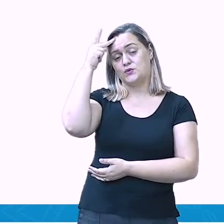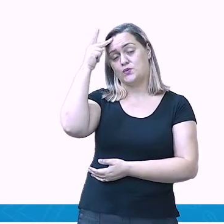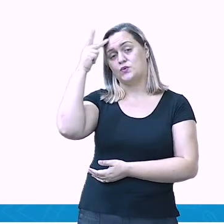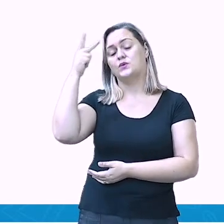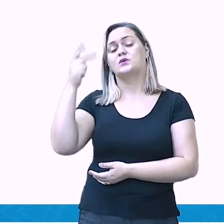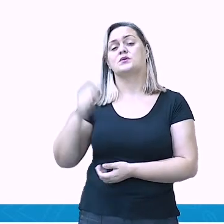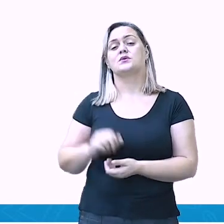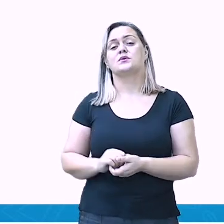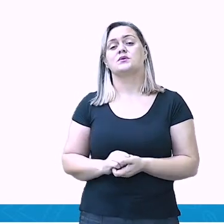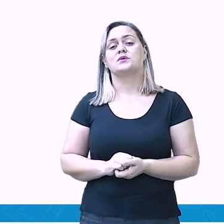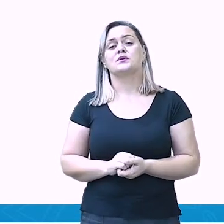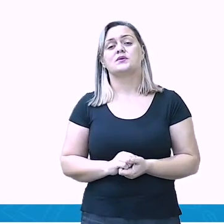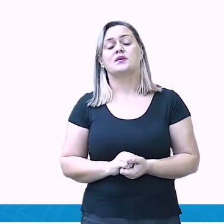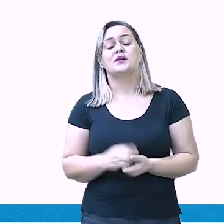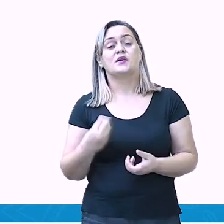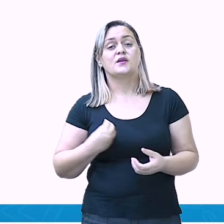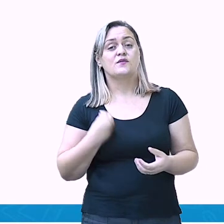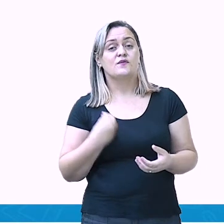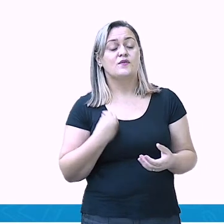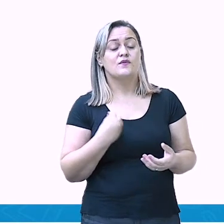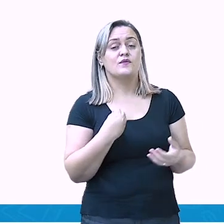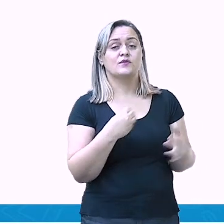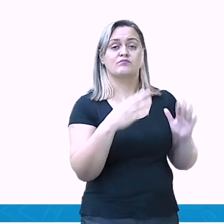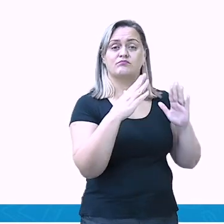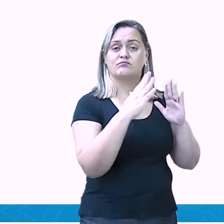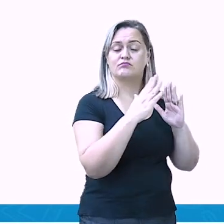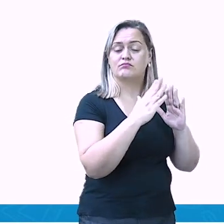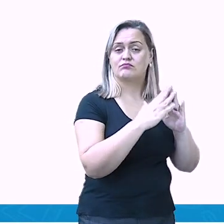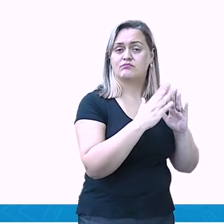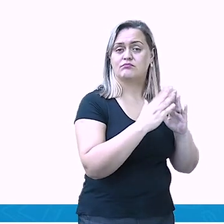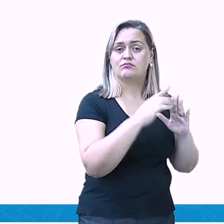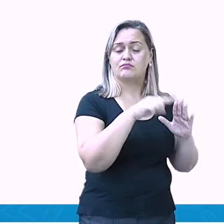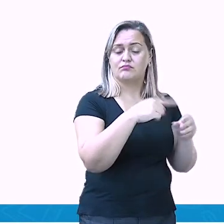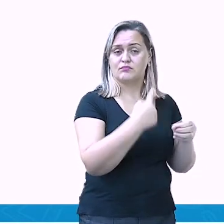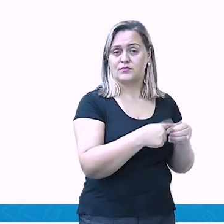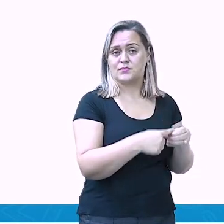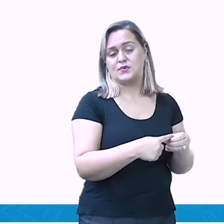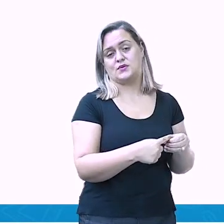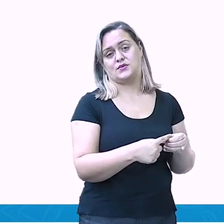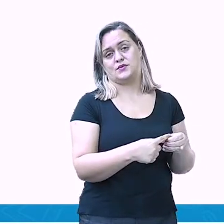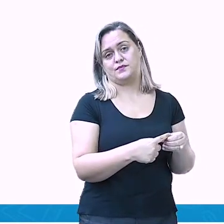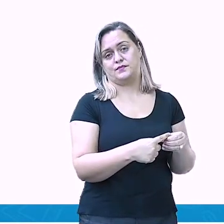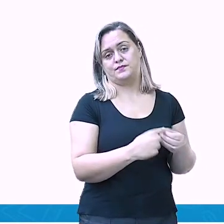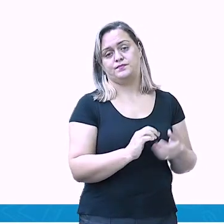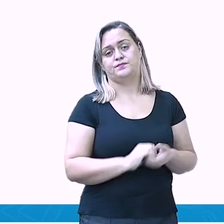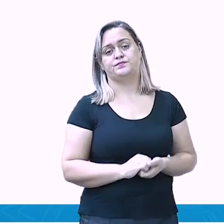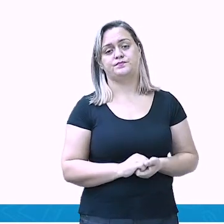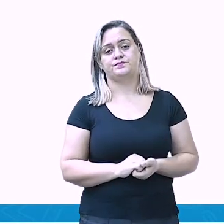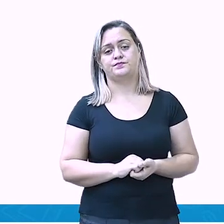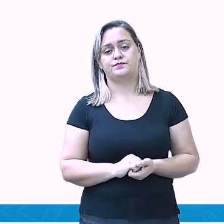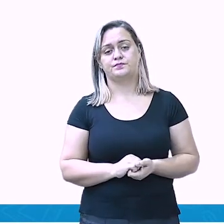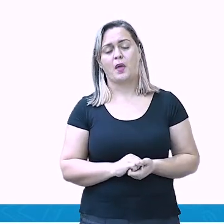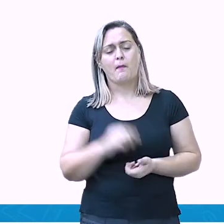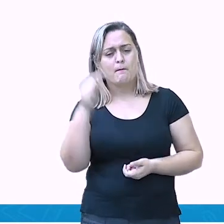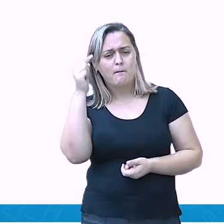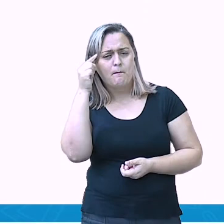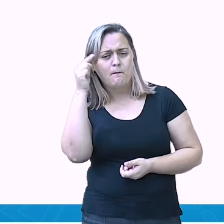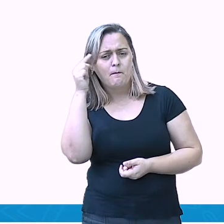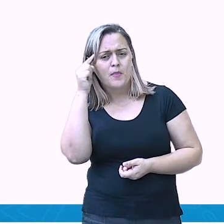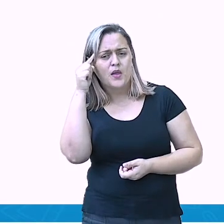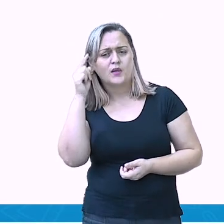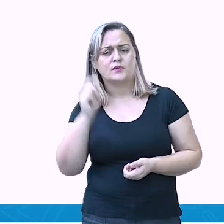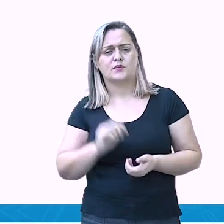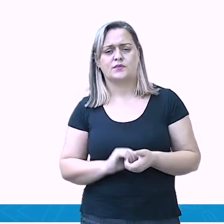atualmente no bairro onde você mora. A segunda parte dessa pergunta, ela é pessoal. E você pode estar respondendo, enviando a sua